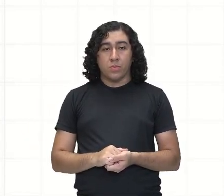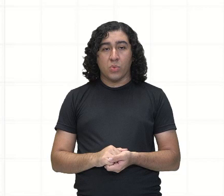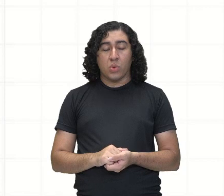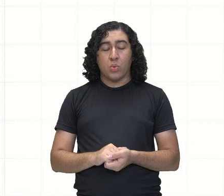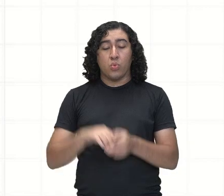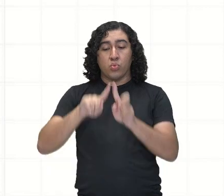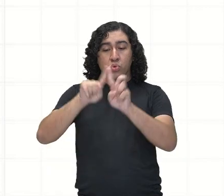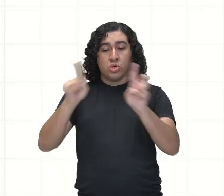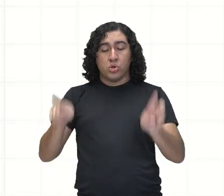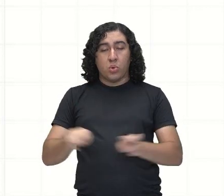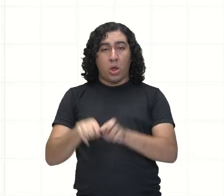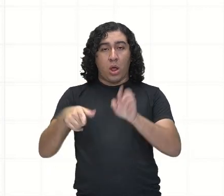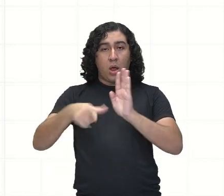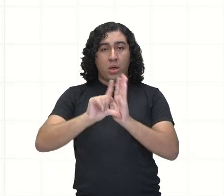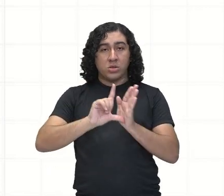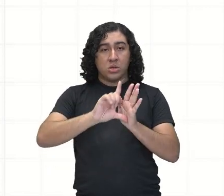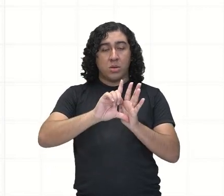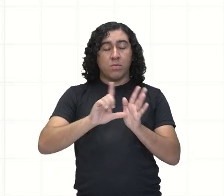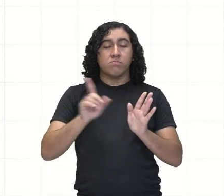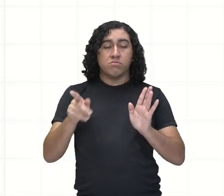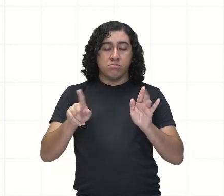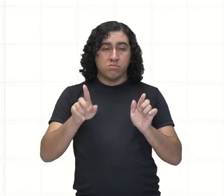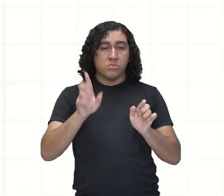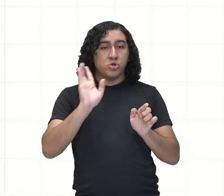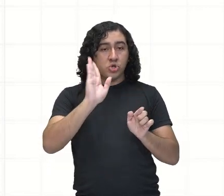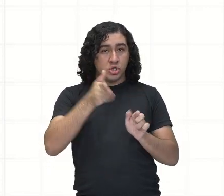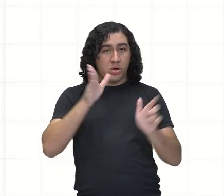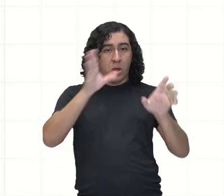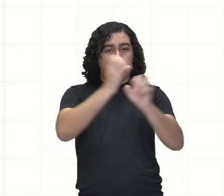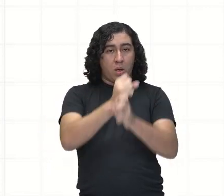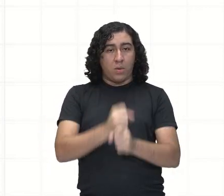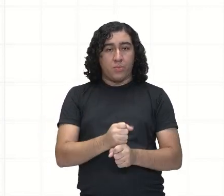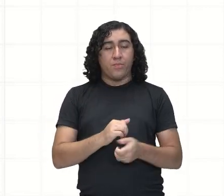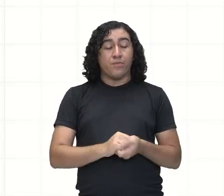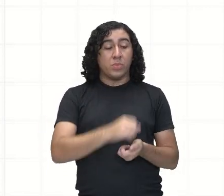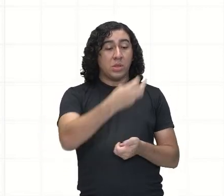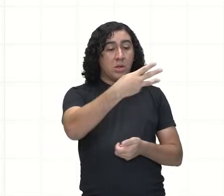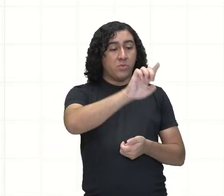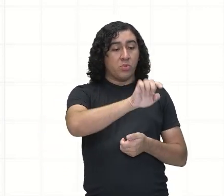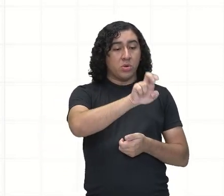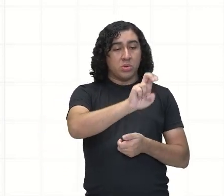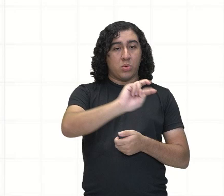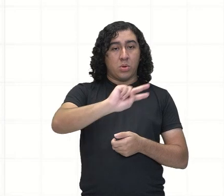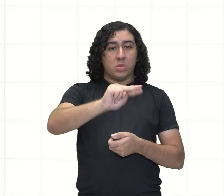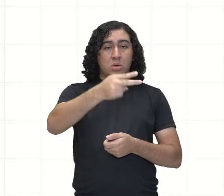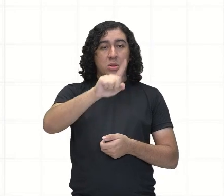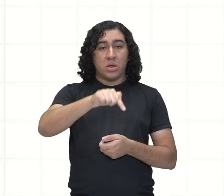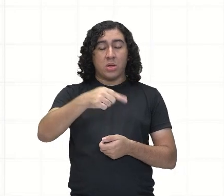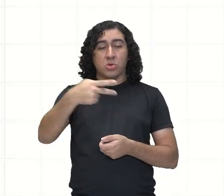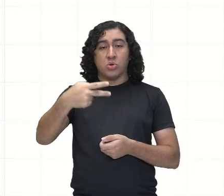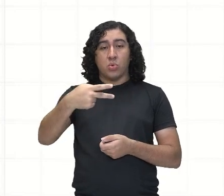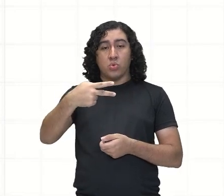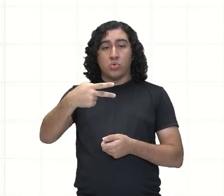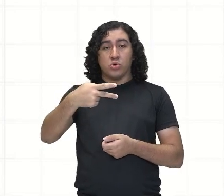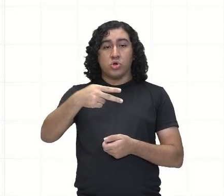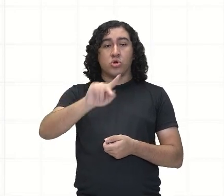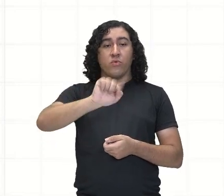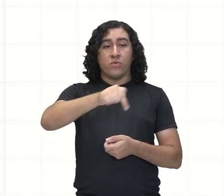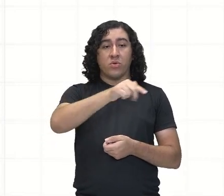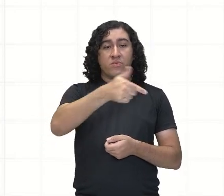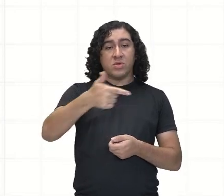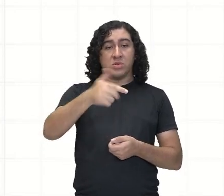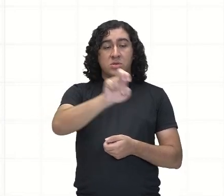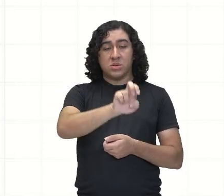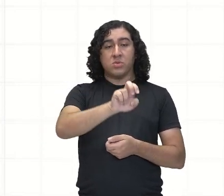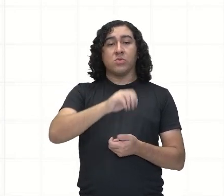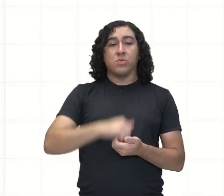da faixa. Pronto. Botou na forma. 3,5² é 12,25. 3 ao